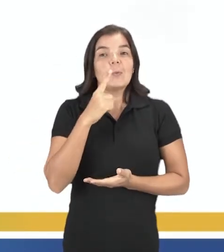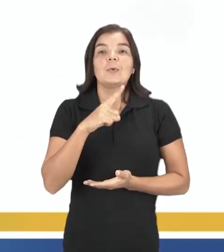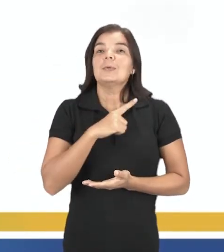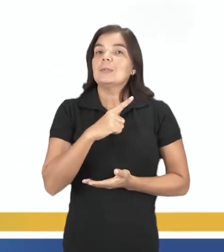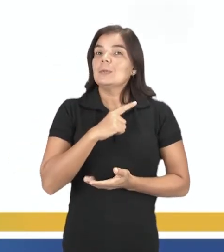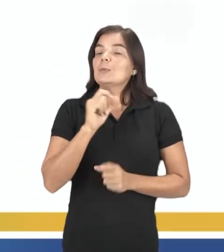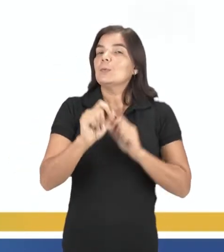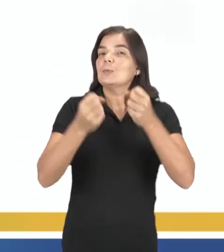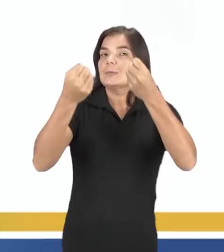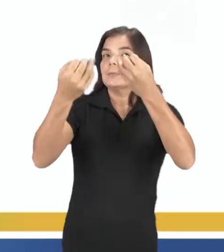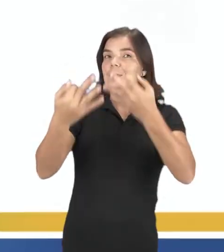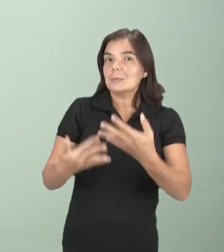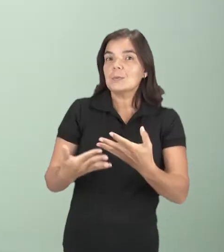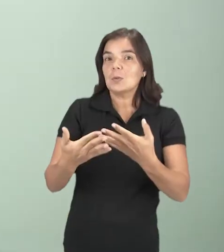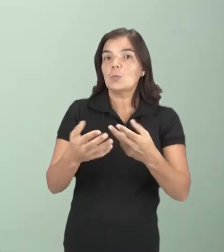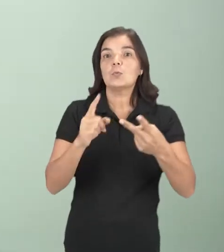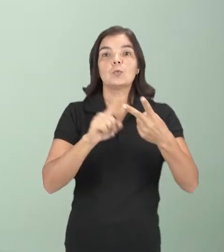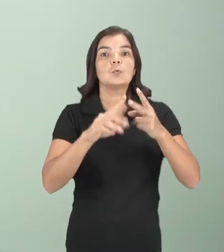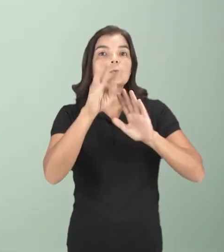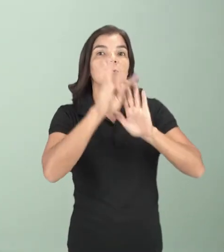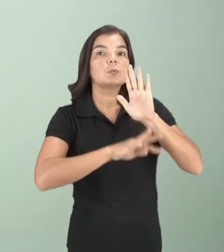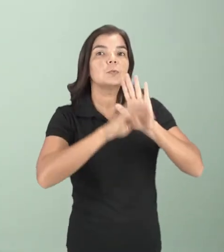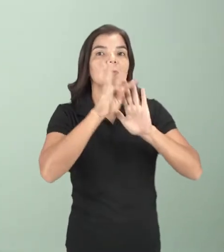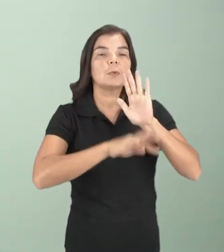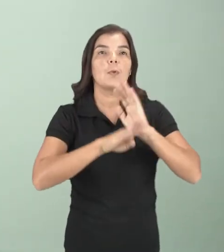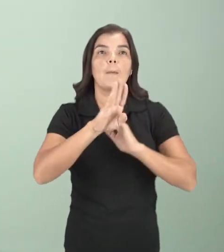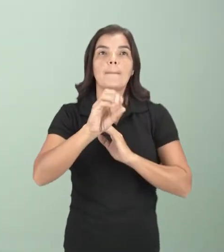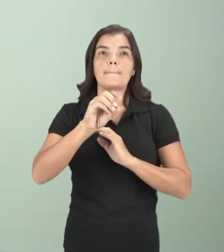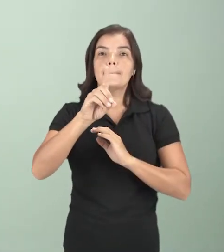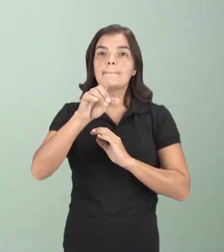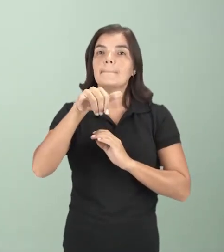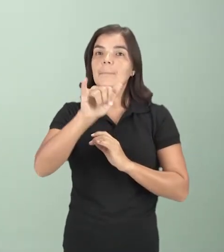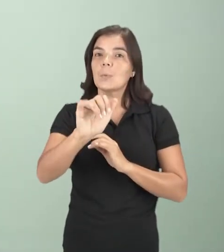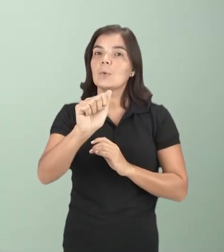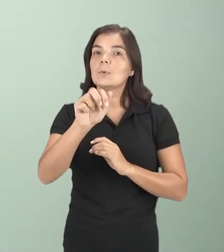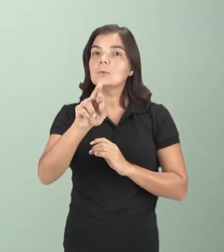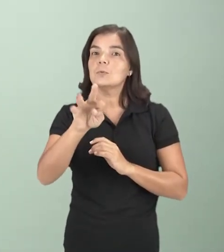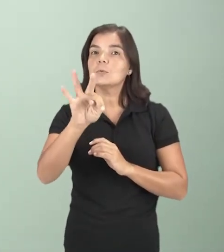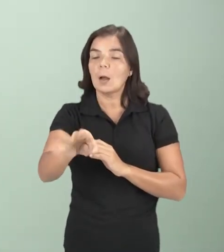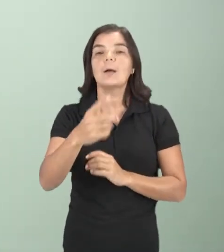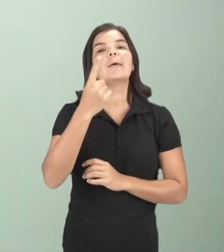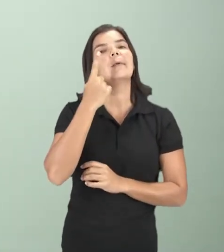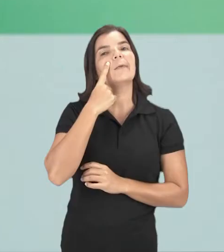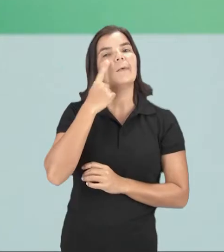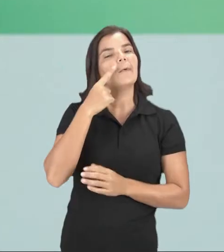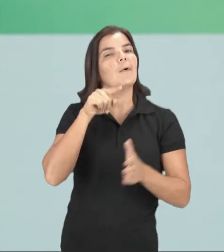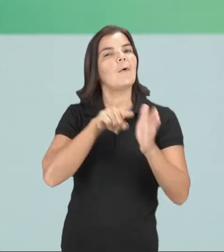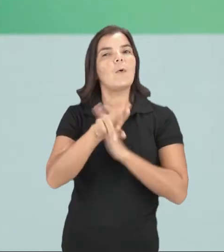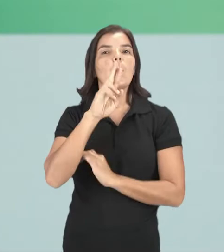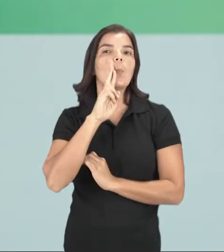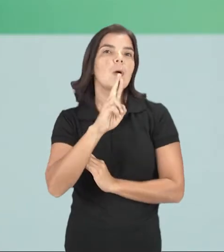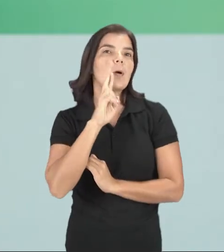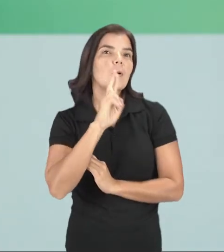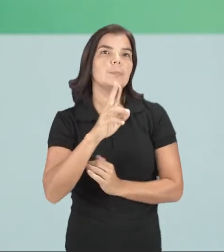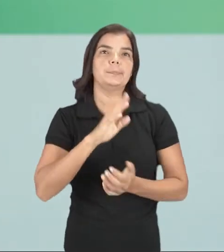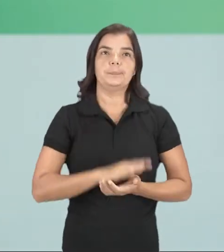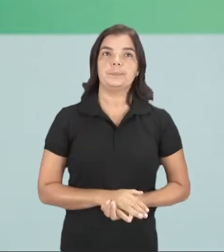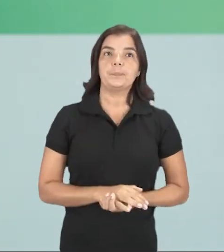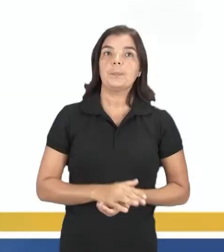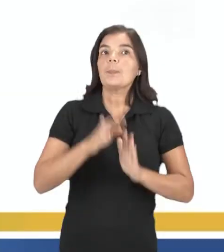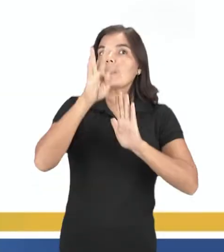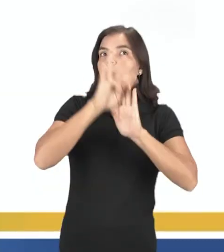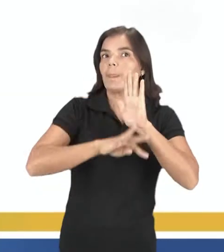estamos falando no segundo texto sobre body art, pessoal. Vamos lá às alternativas. Olha só,